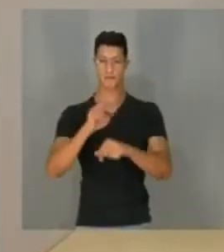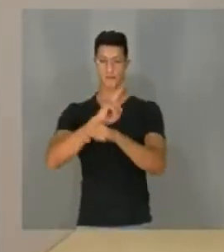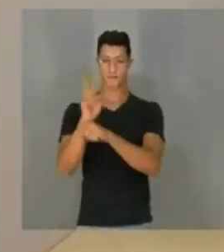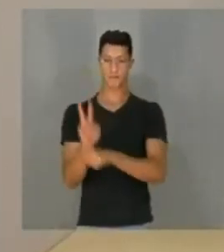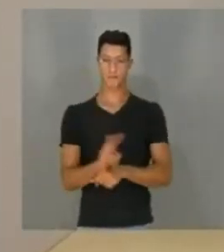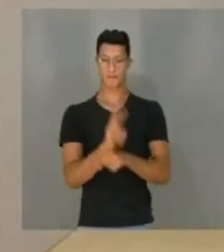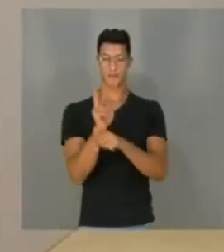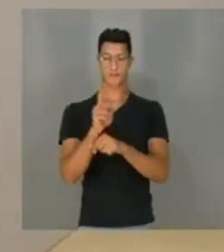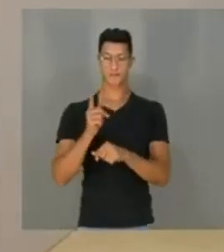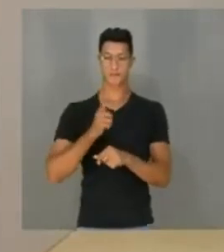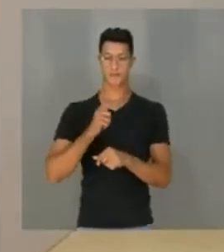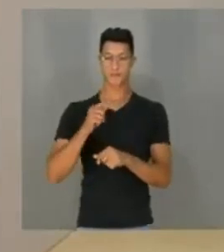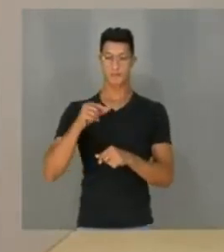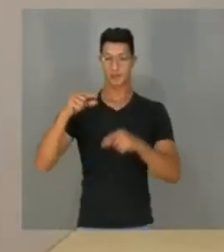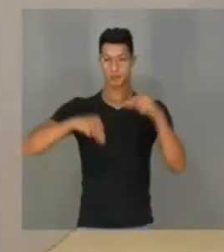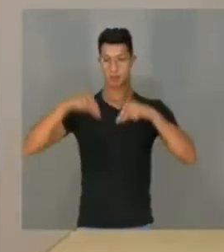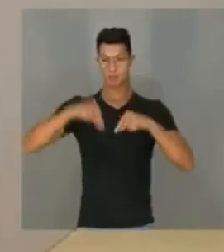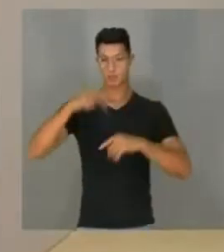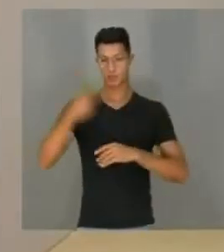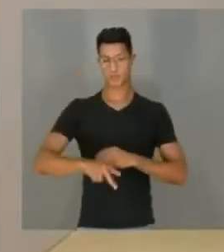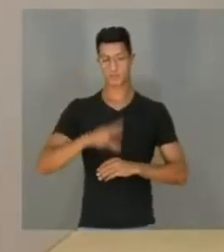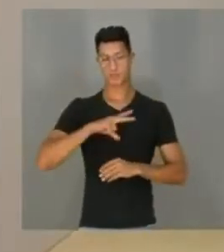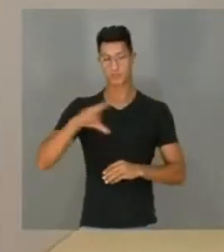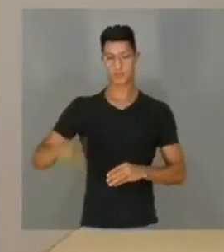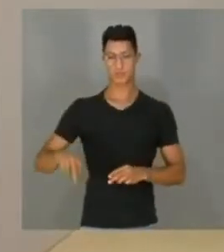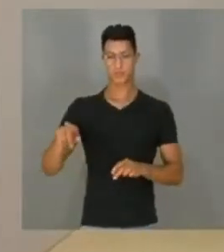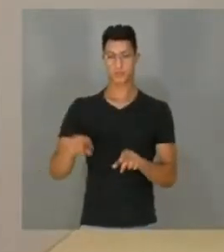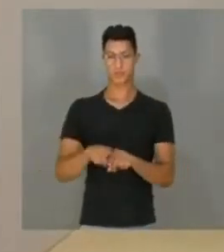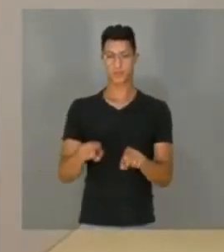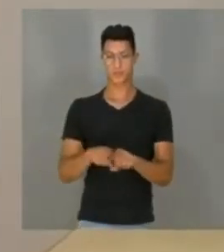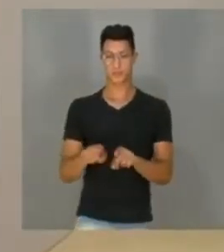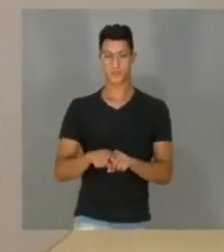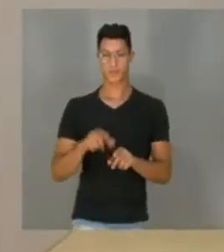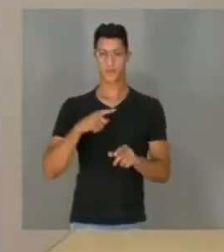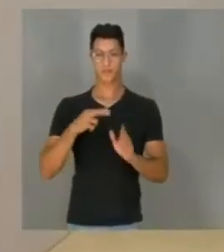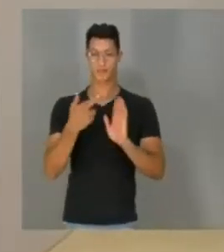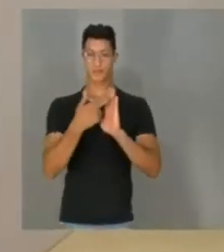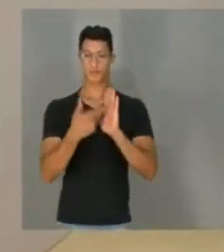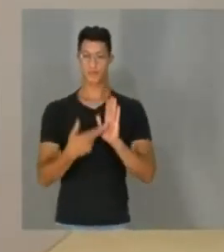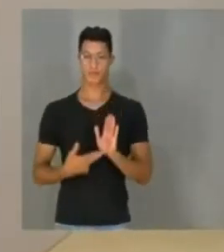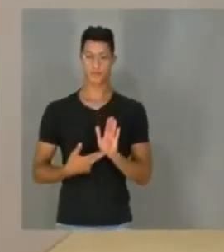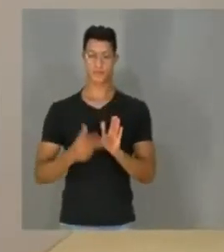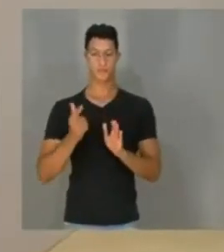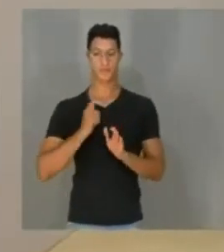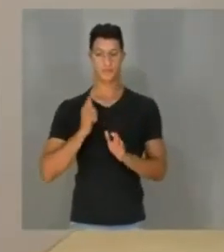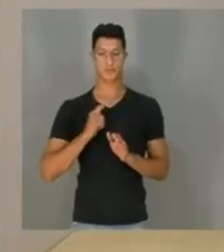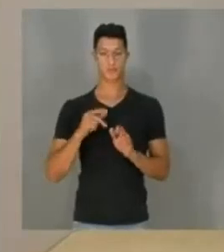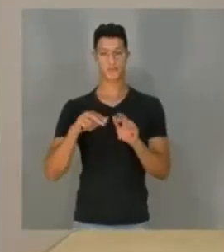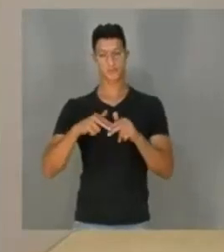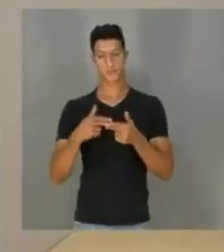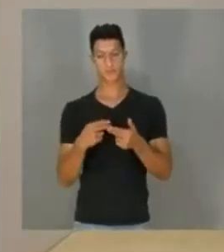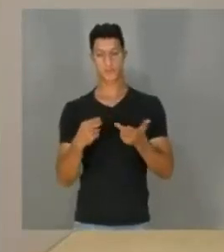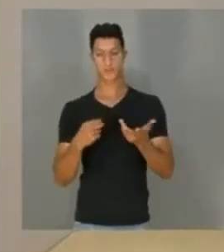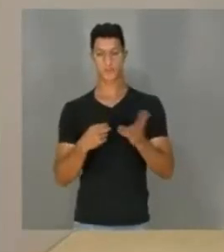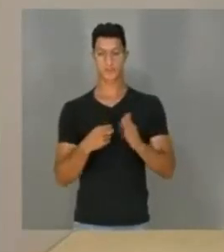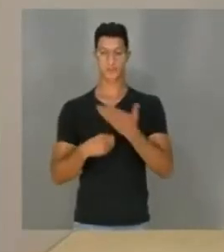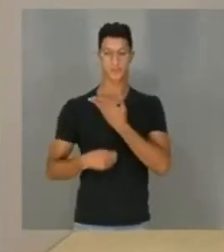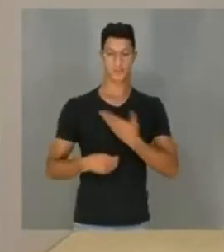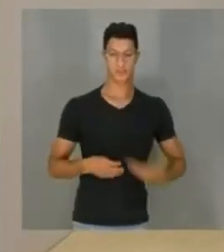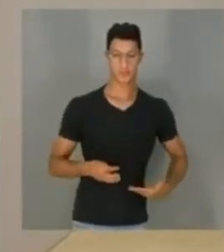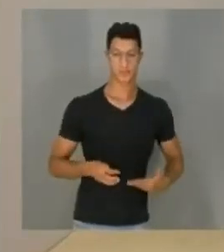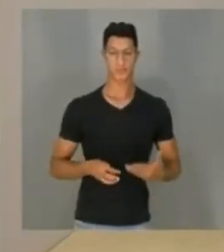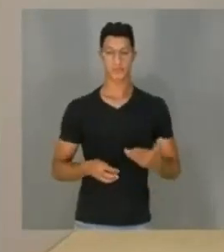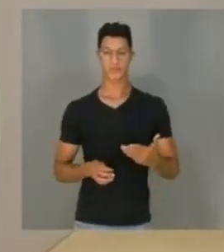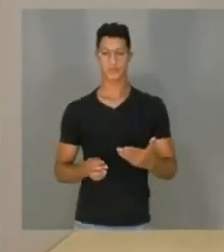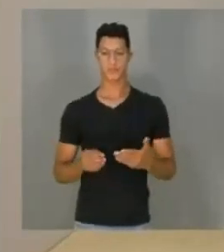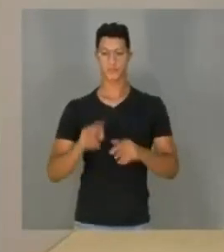toda a formação da apuntura aqui em Portugal também passa por regulamentações, sejam do governo, no